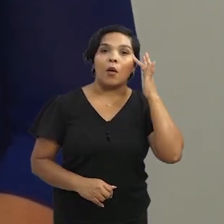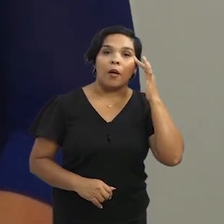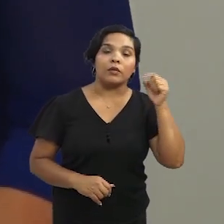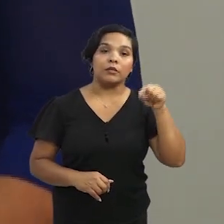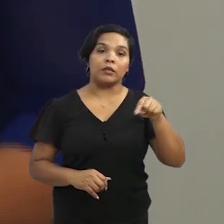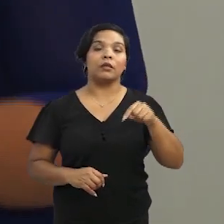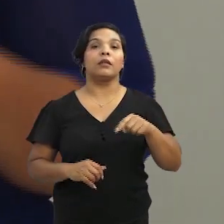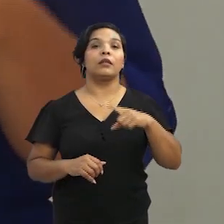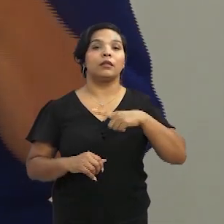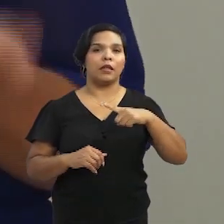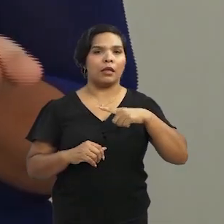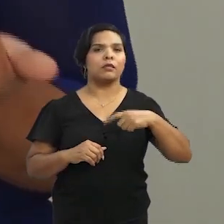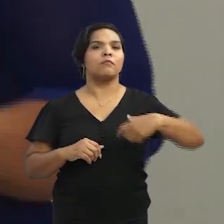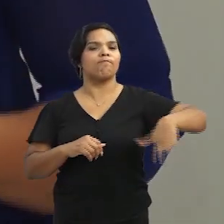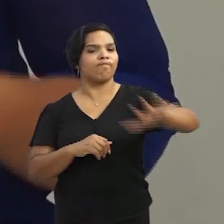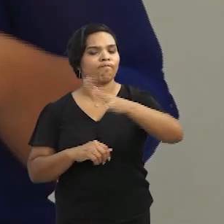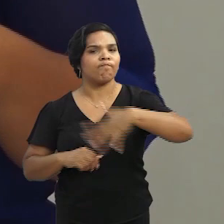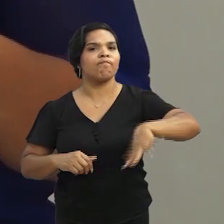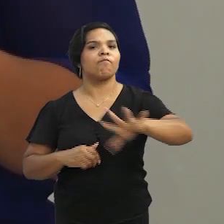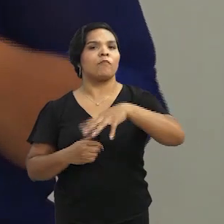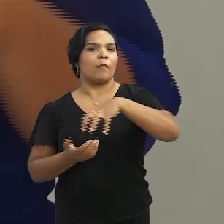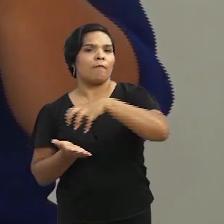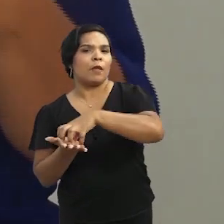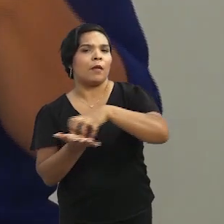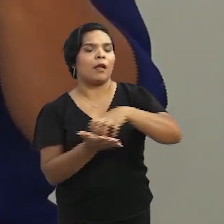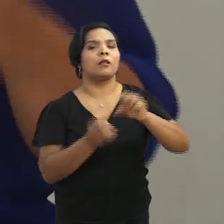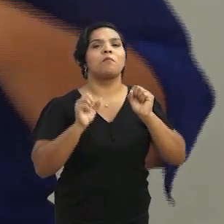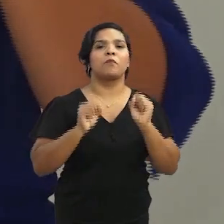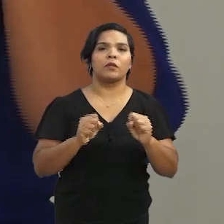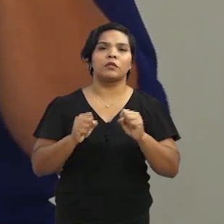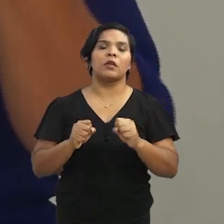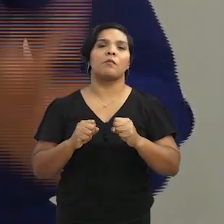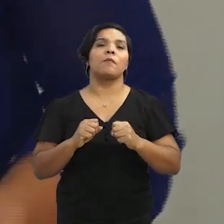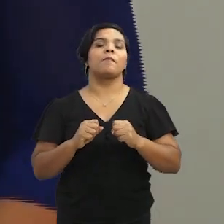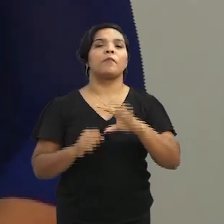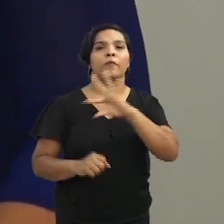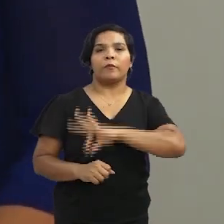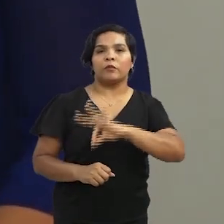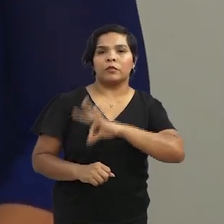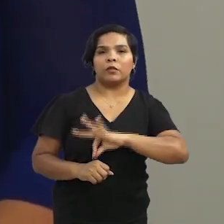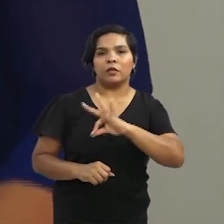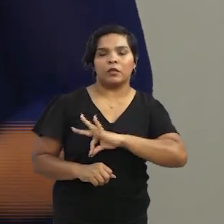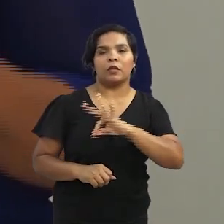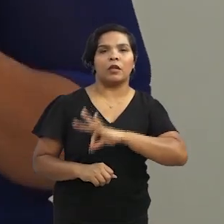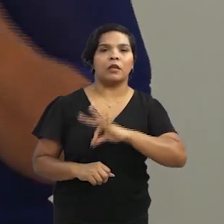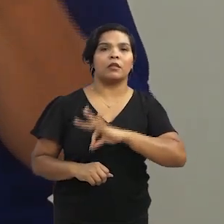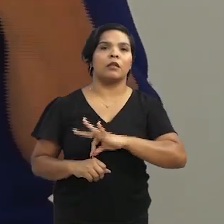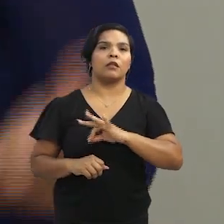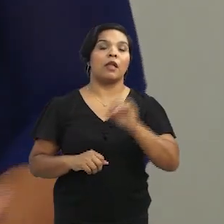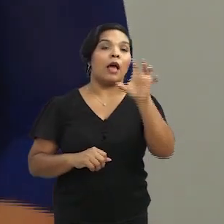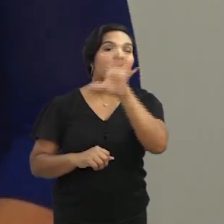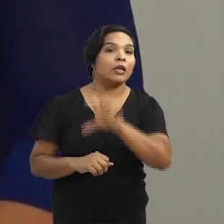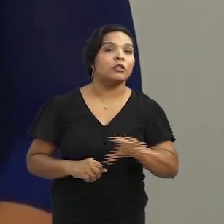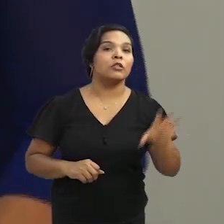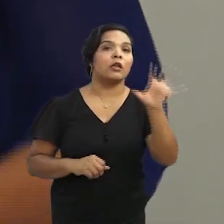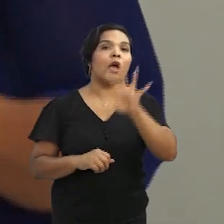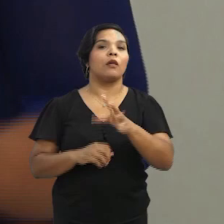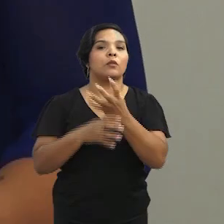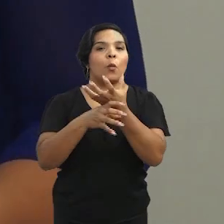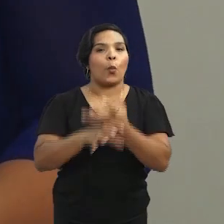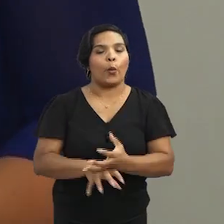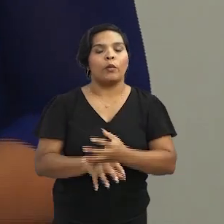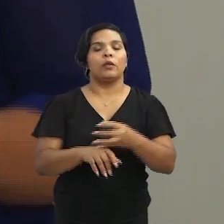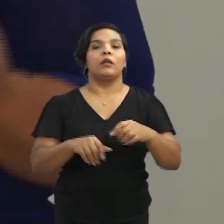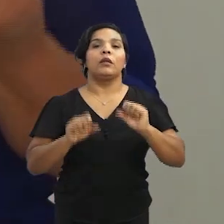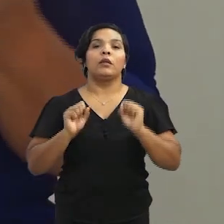mamona, ela tem mercado, então ela pode ser uma fonte alternativa de renda, principalmente para a região do semiárido,